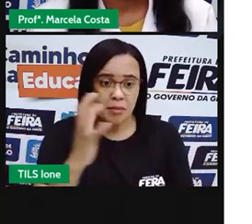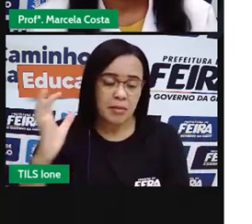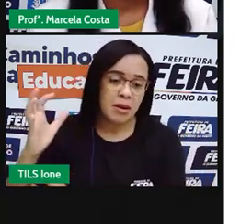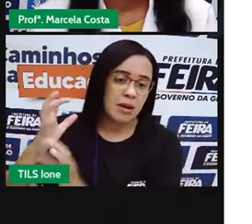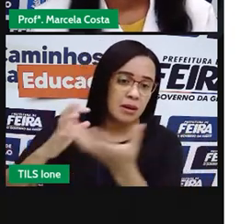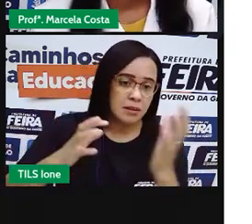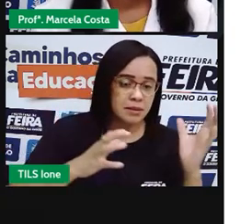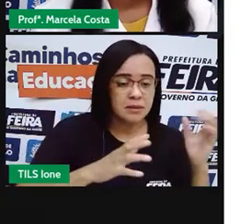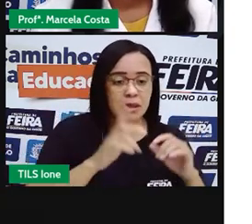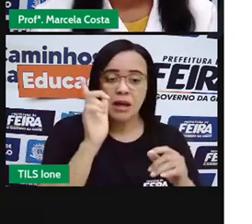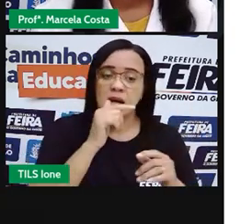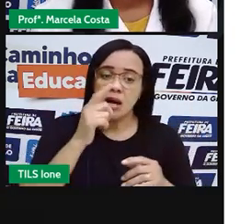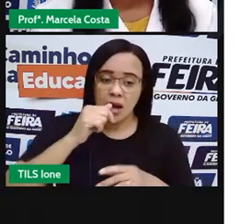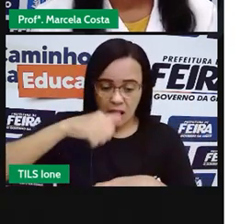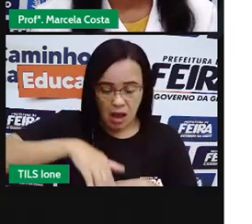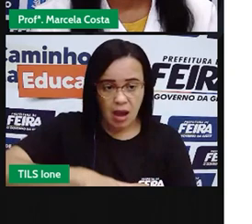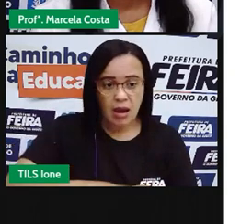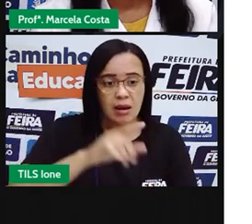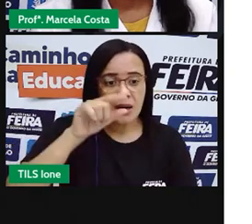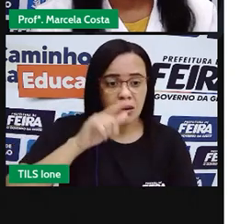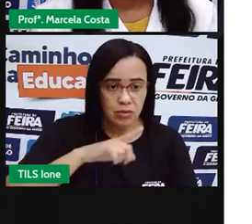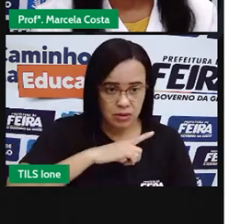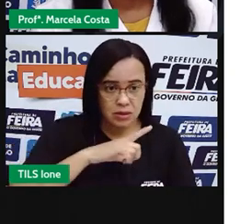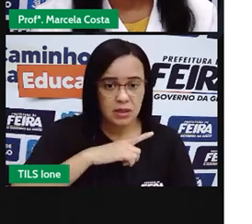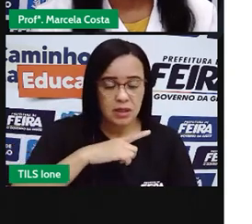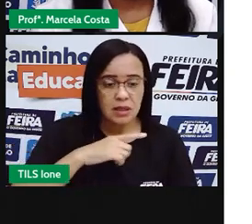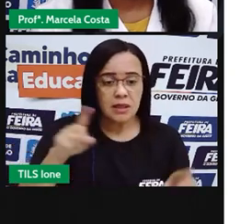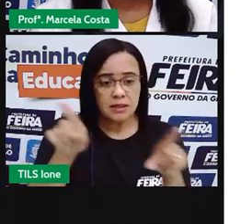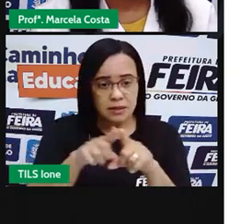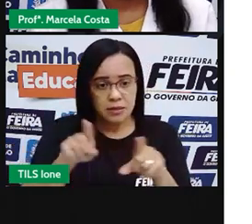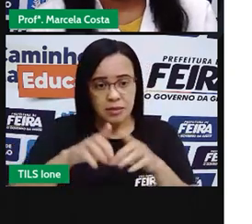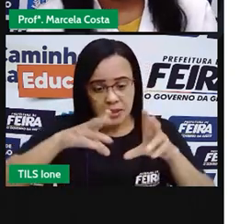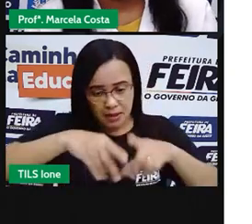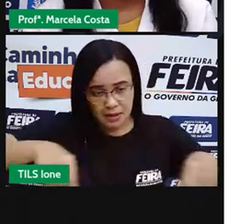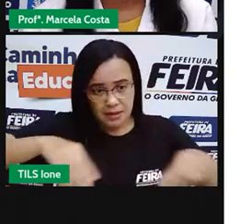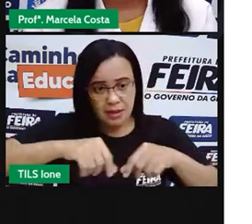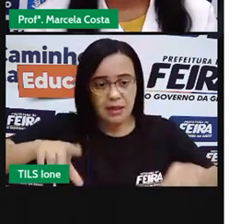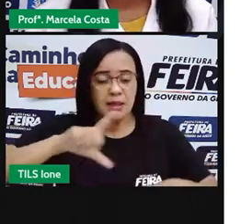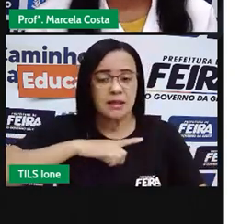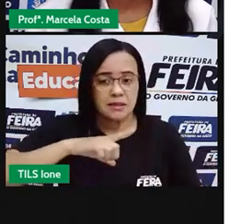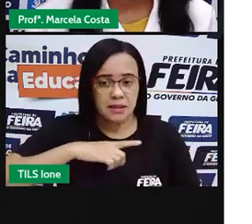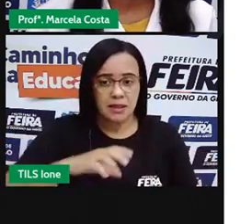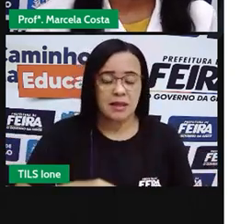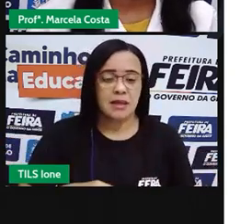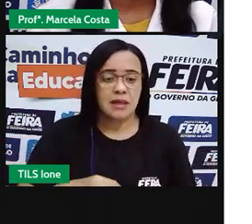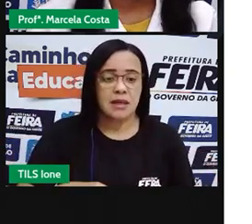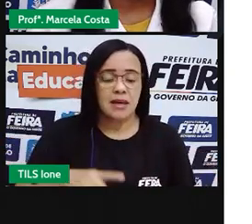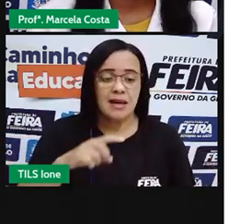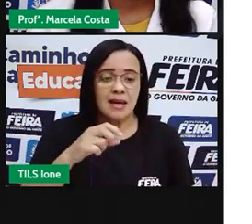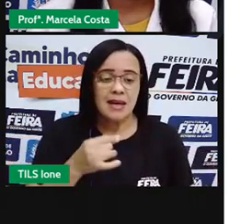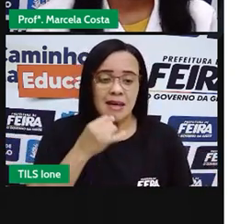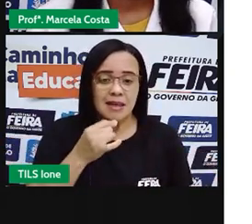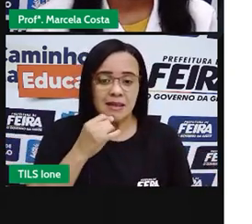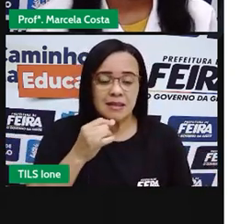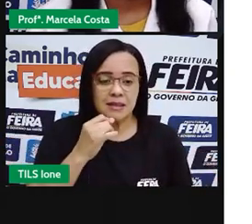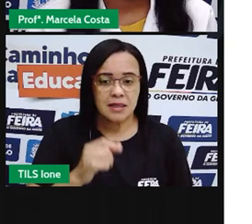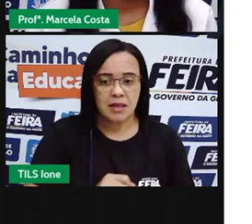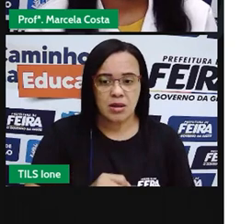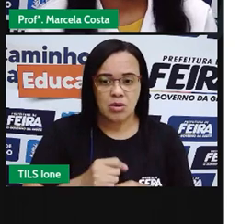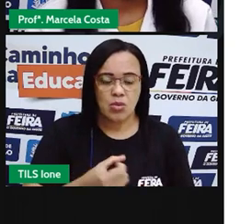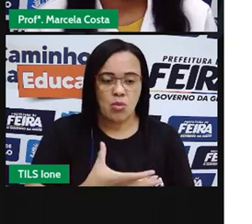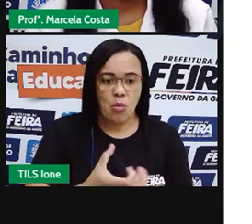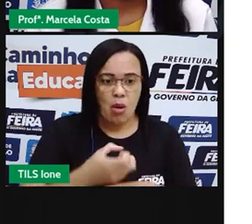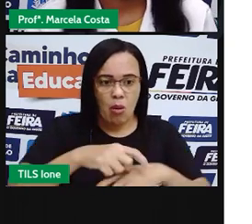terrestres, como a vitória reja, que é essa planta aquática. Estou